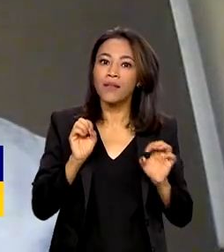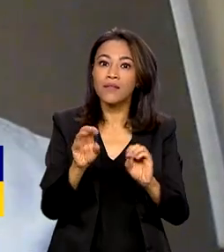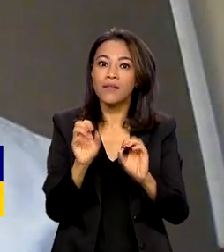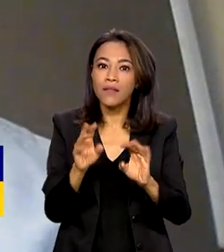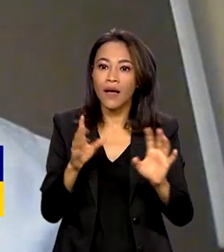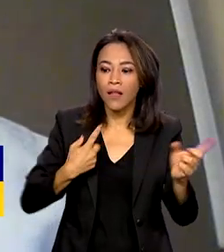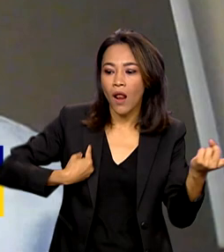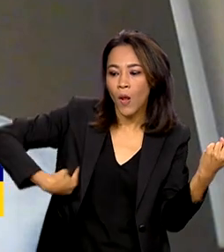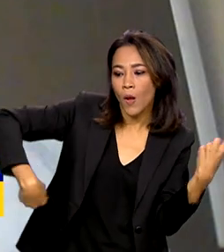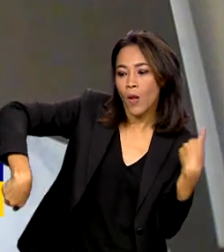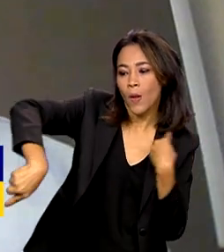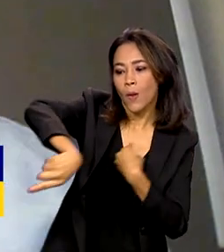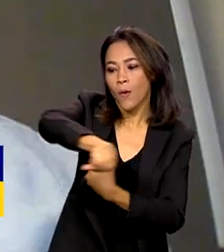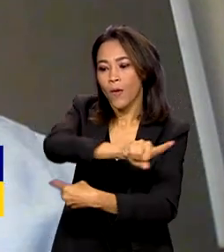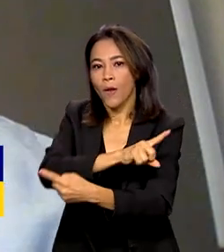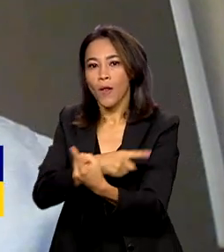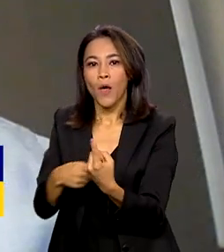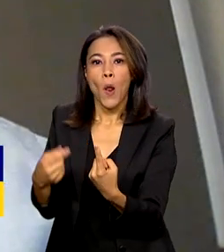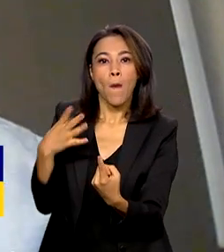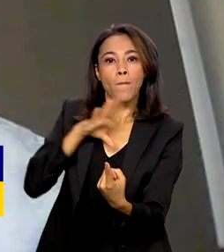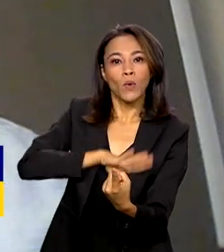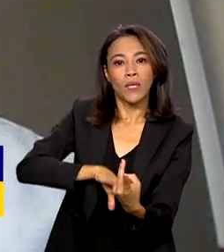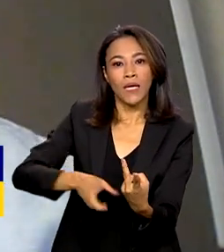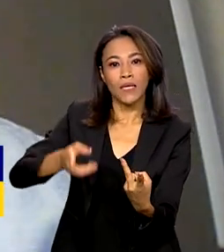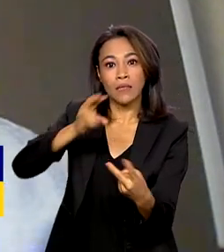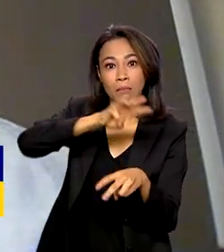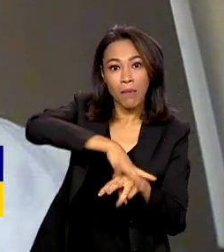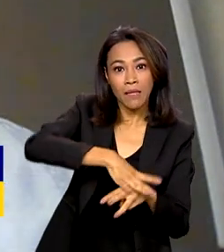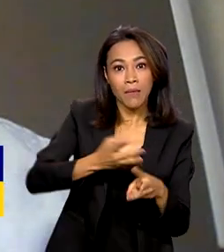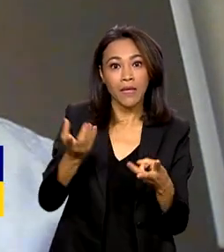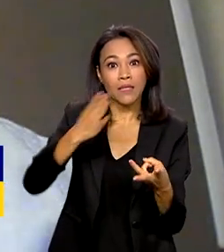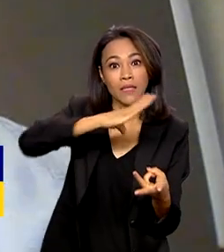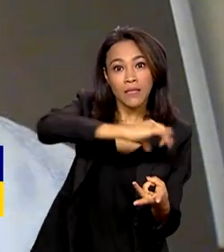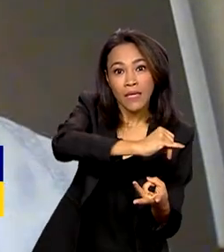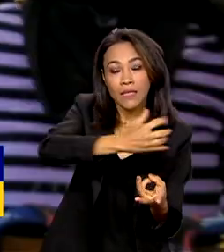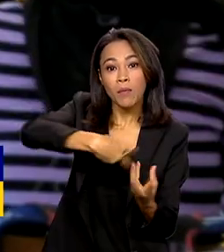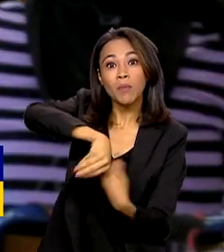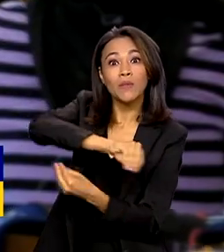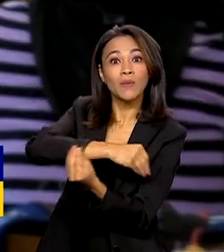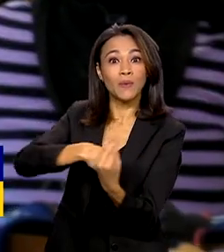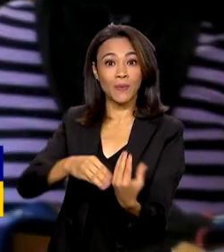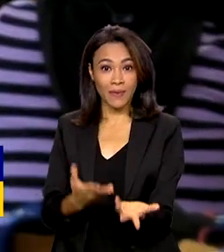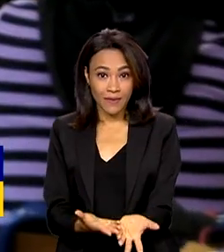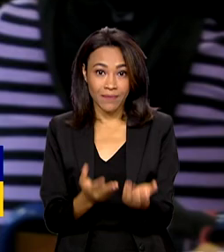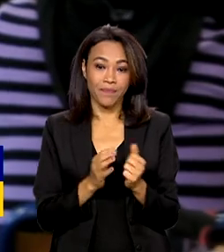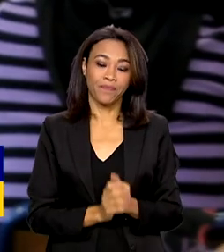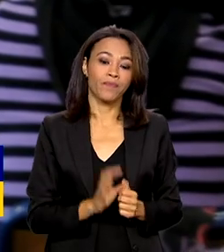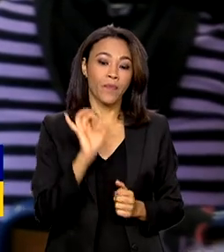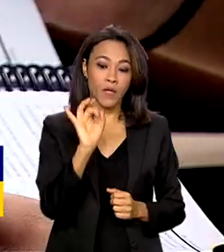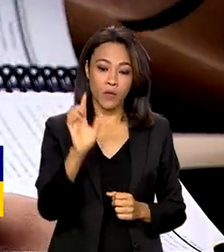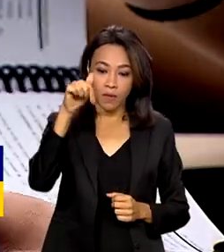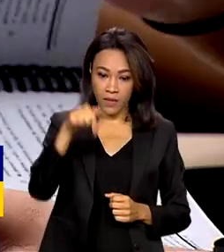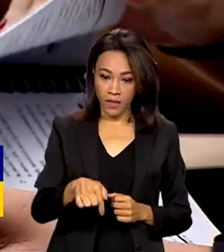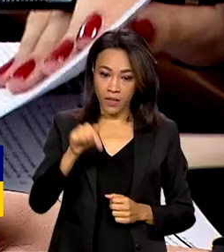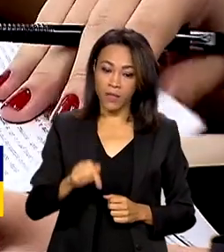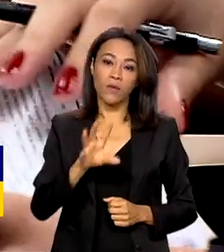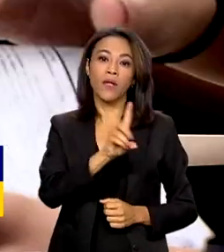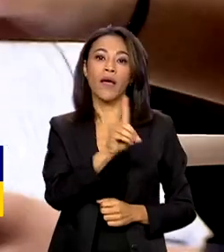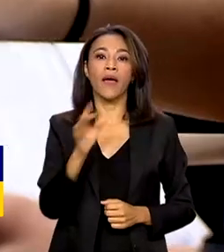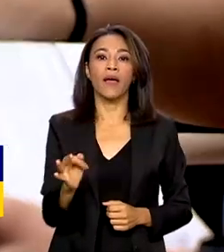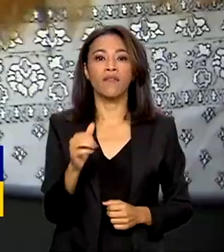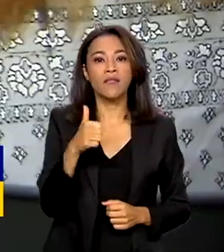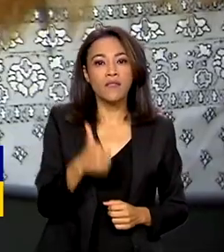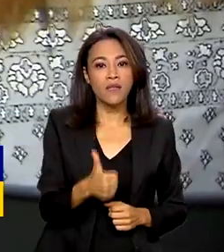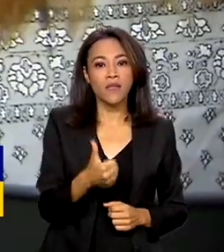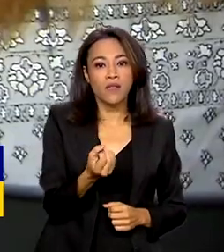transversal a português, matemática e ciências sociais. Só no Distrito Federal, são cerca de 160